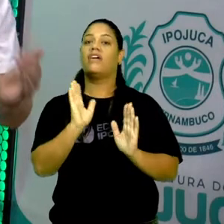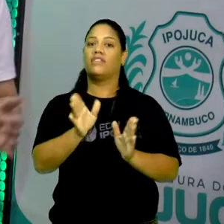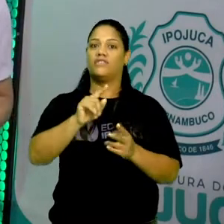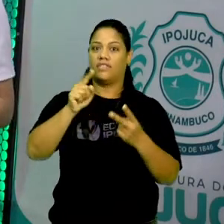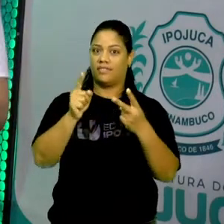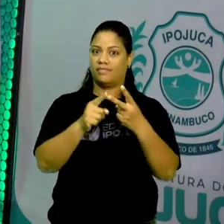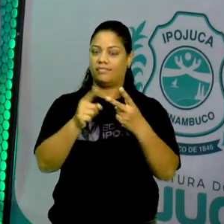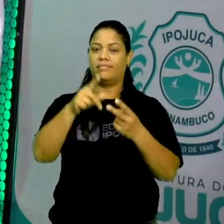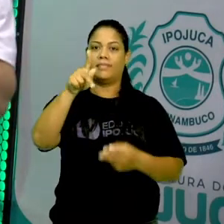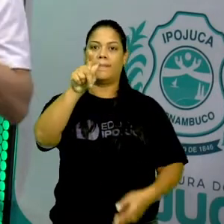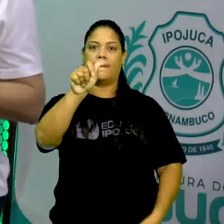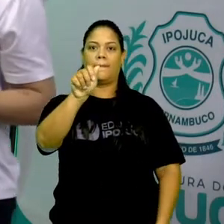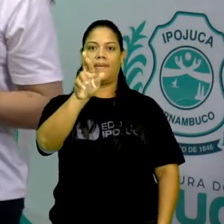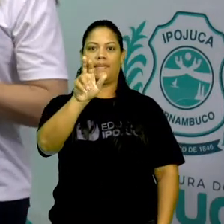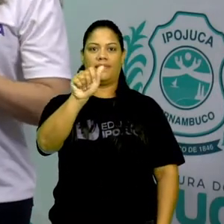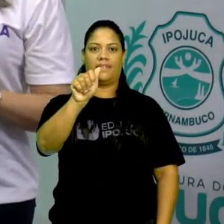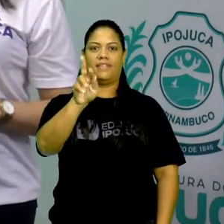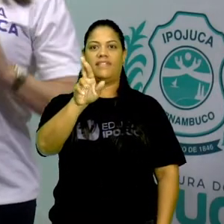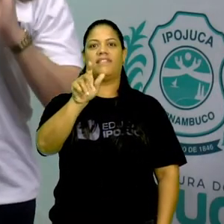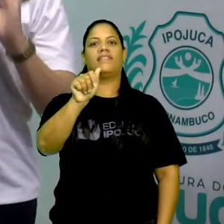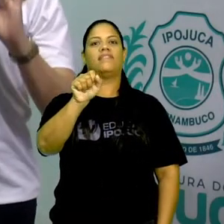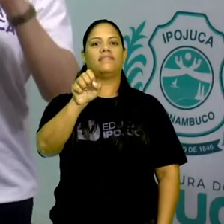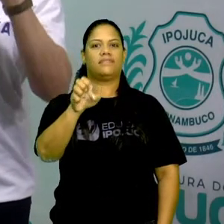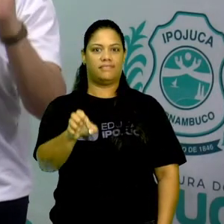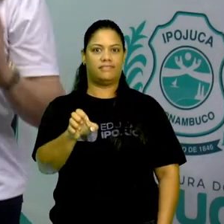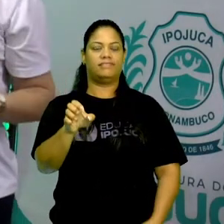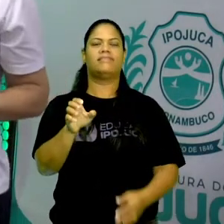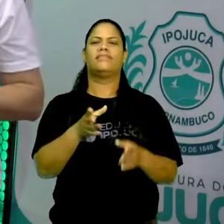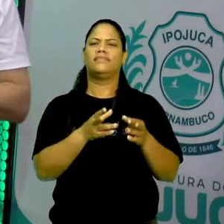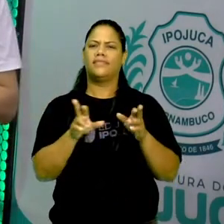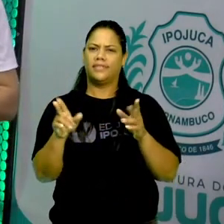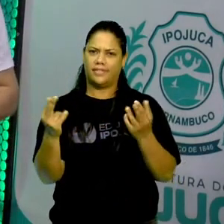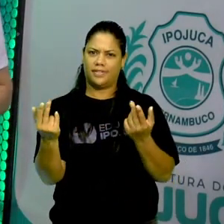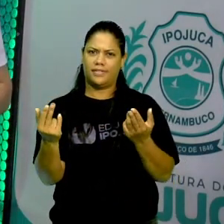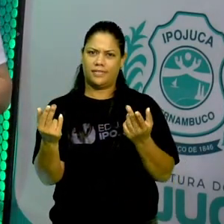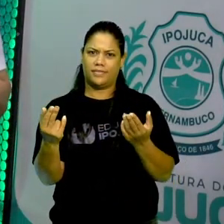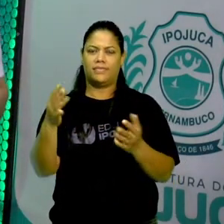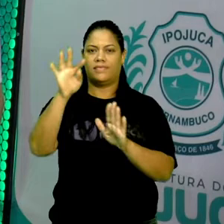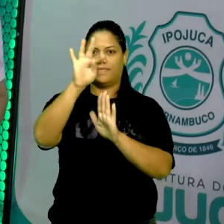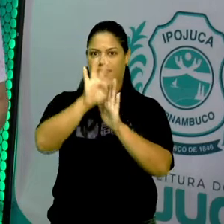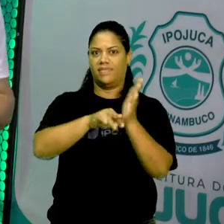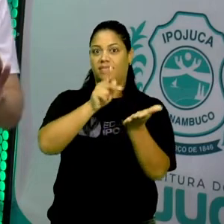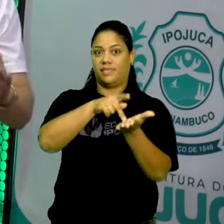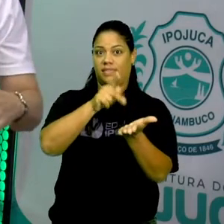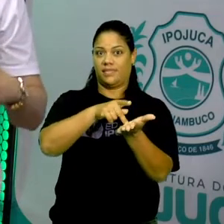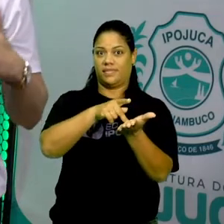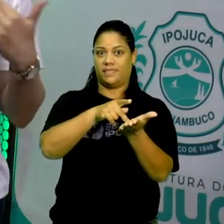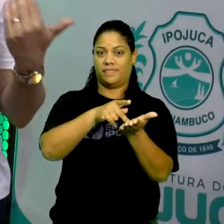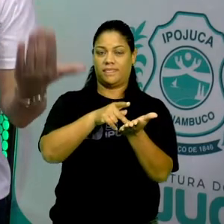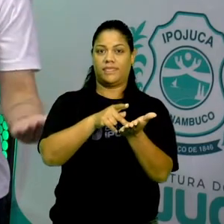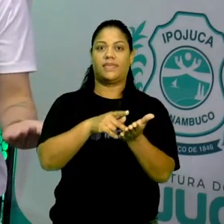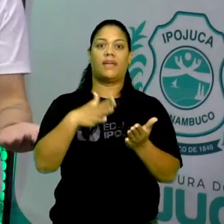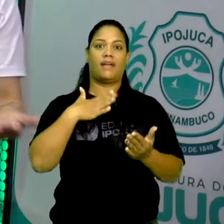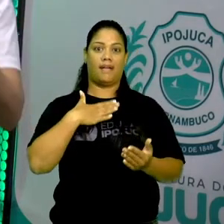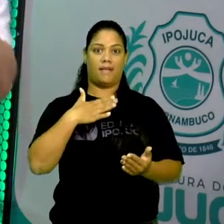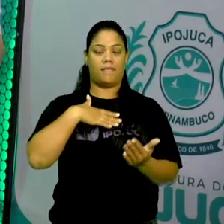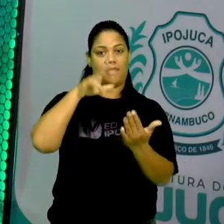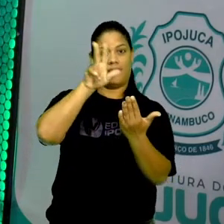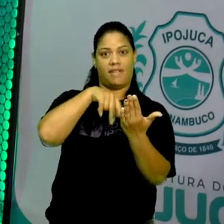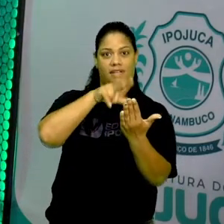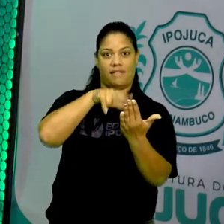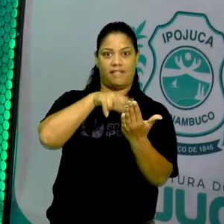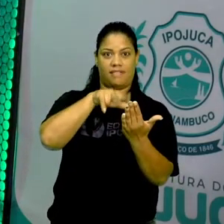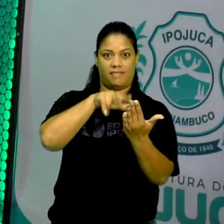apresenta a mesma direção do sentido do texto original. Ou seja, a minha releitura,